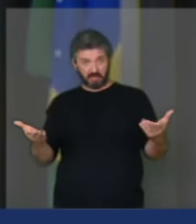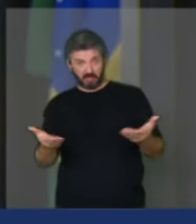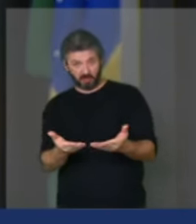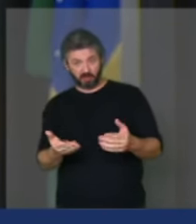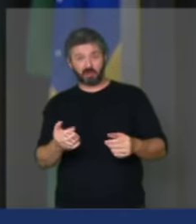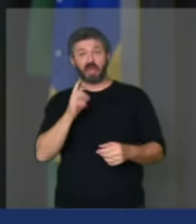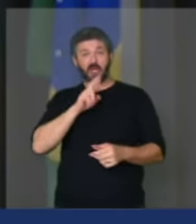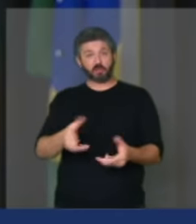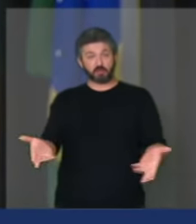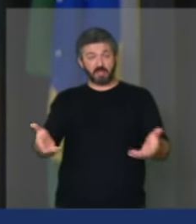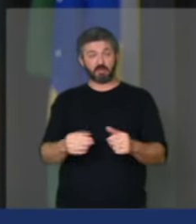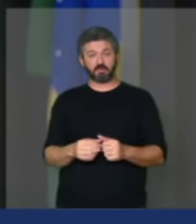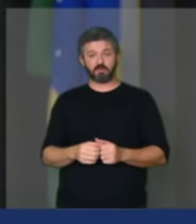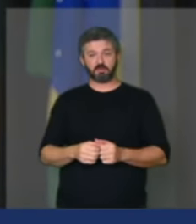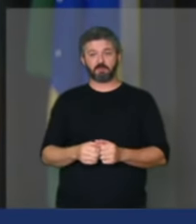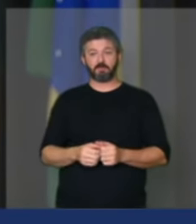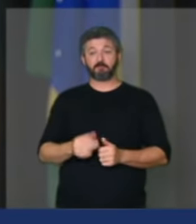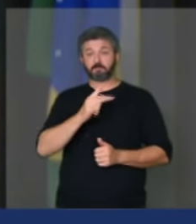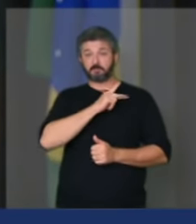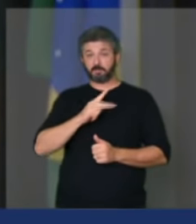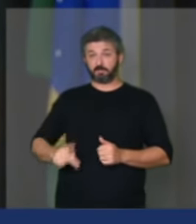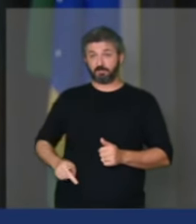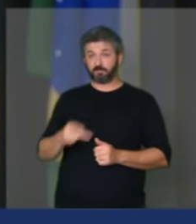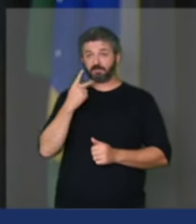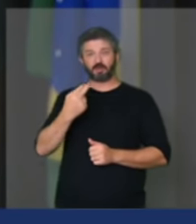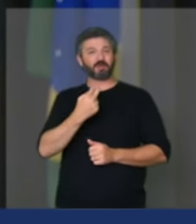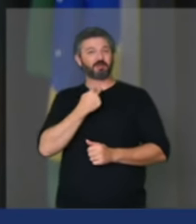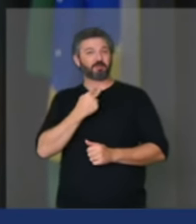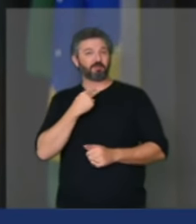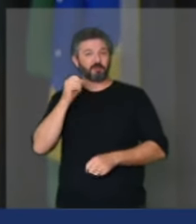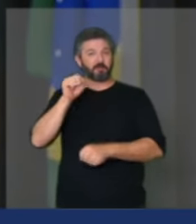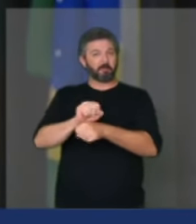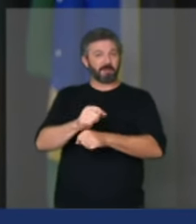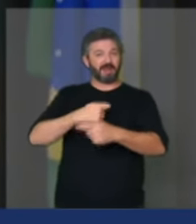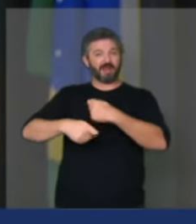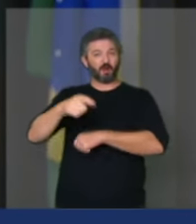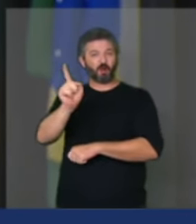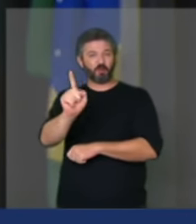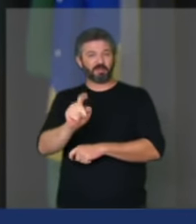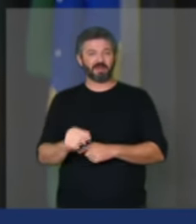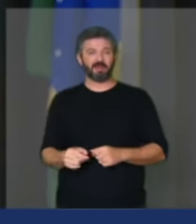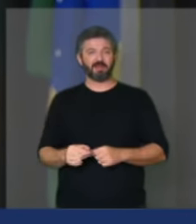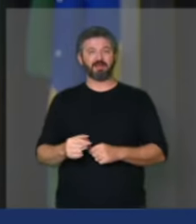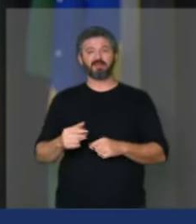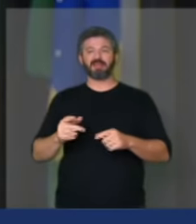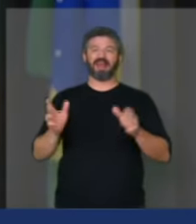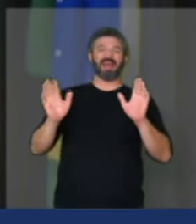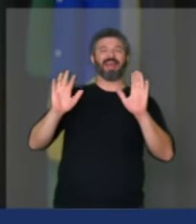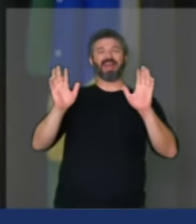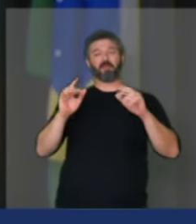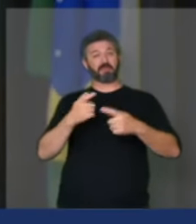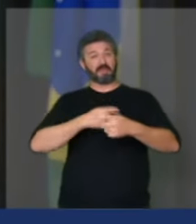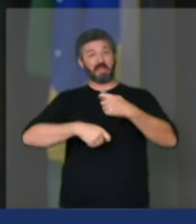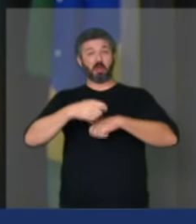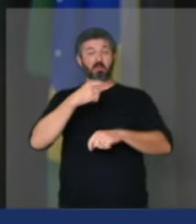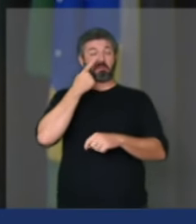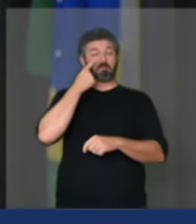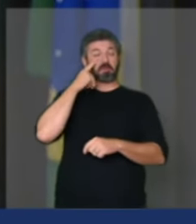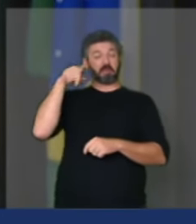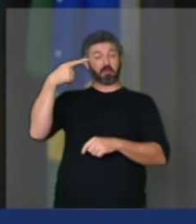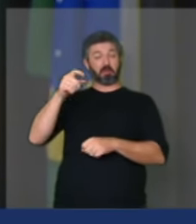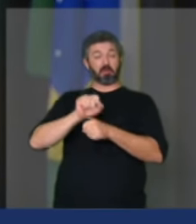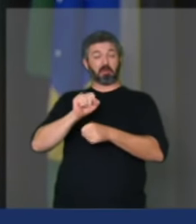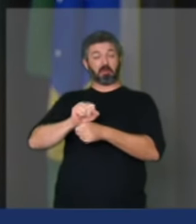resultado o presidente dizia não podemos parar a economia não a economia a gente vê depois